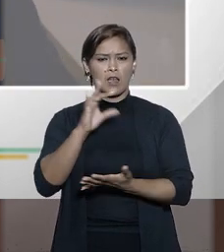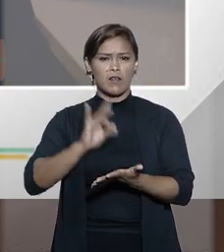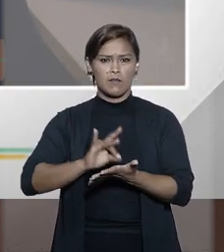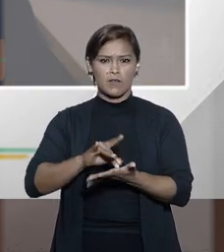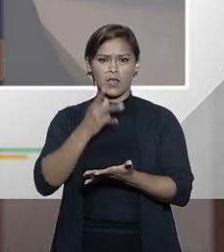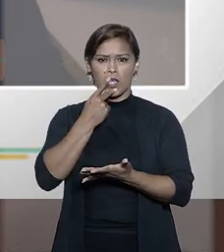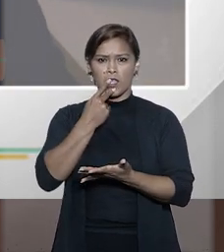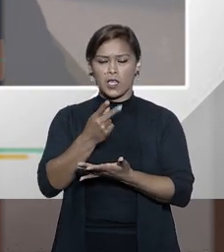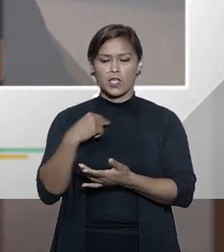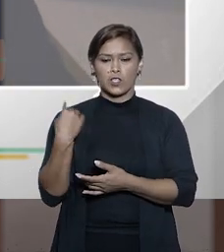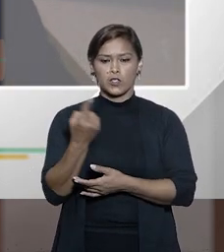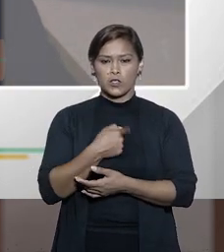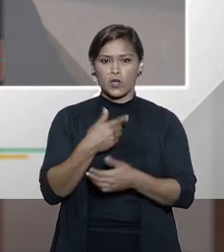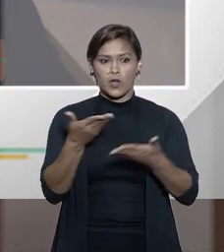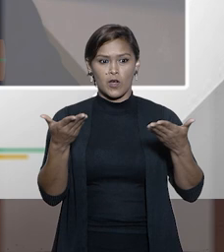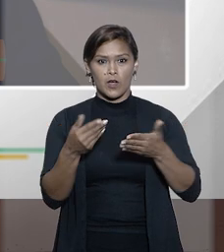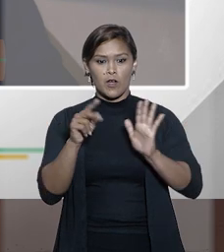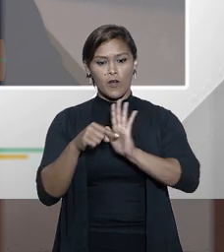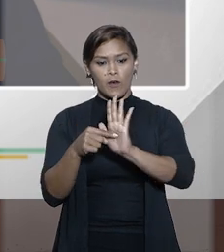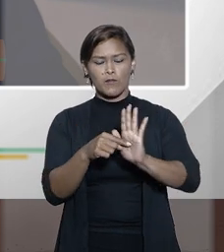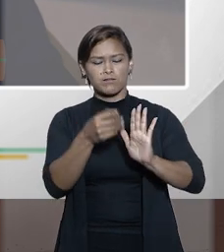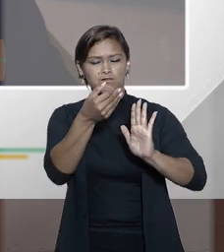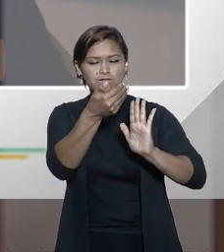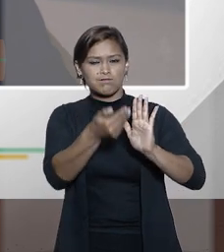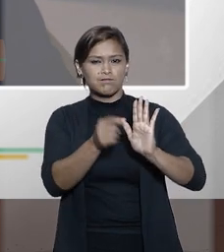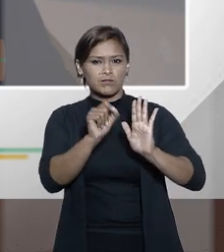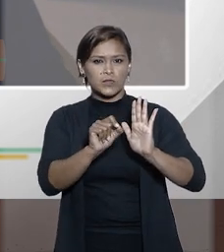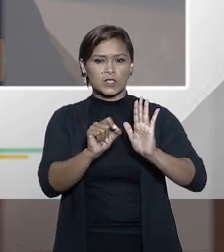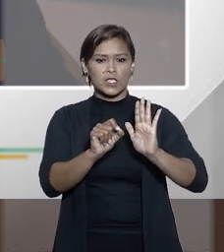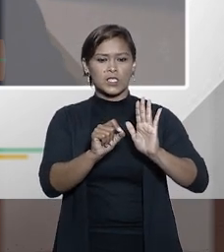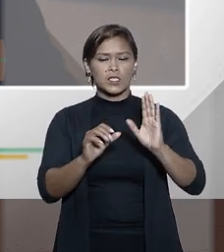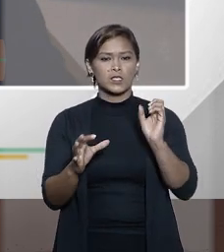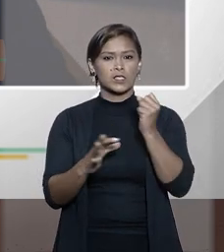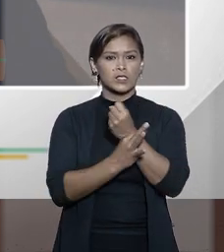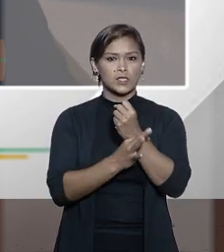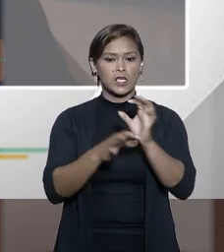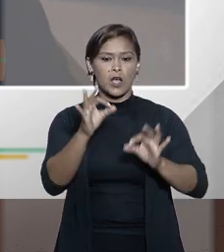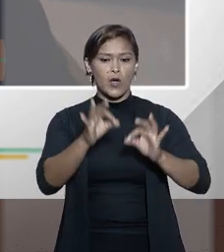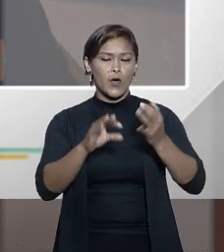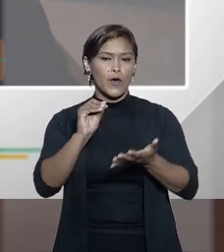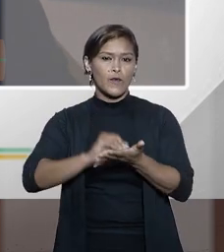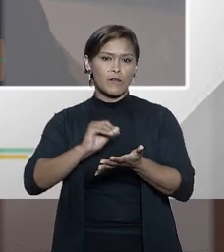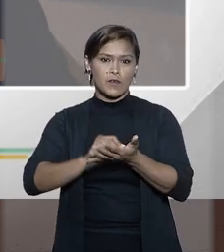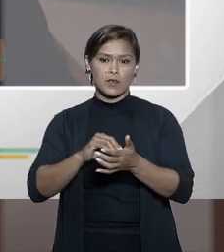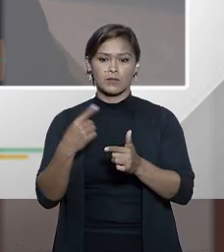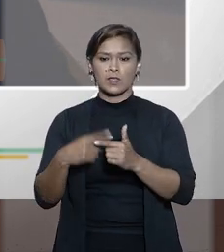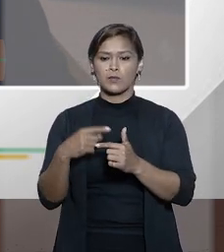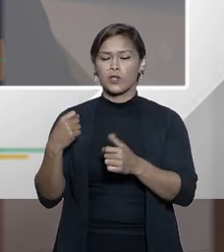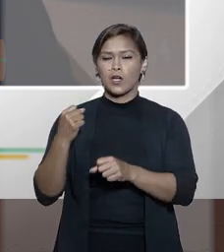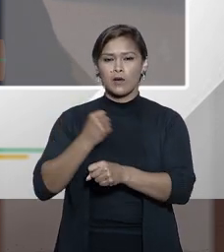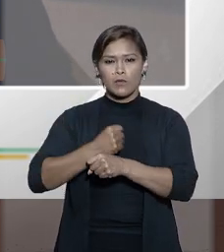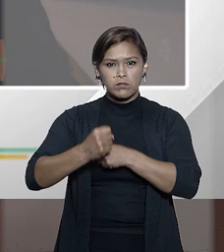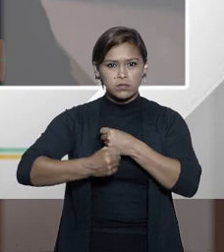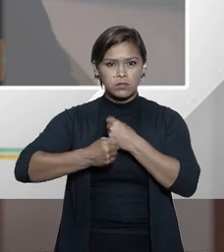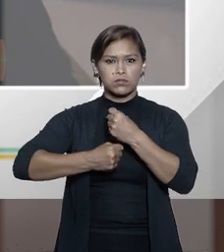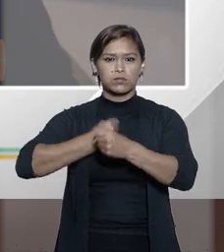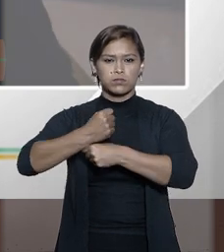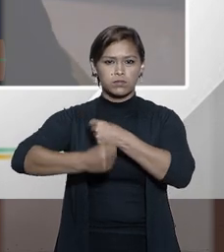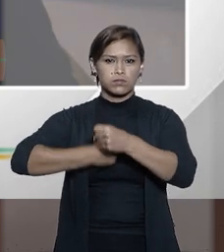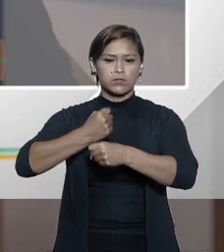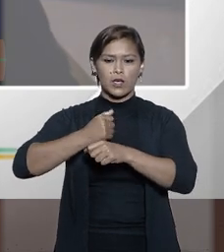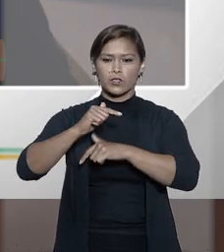razão. Nós estamos num cenário de grande insegurança jurídica. depois de anos e anos de